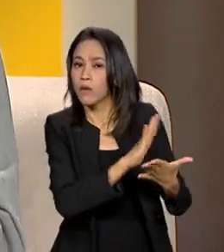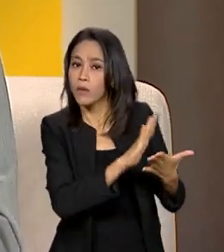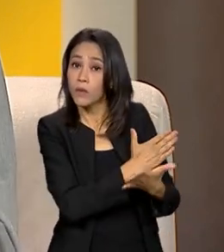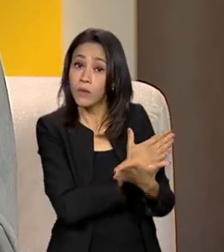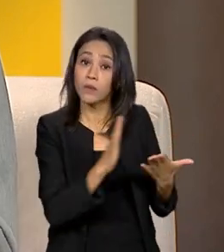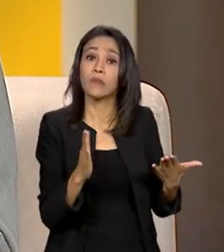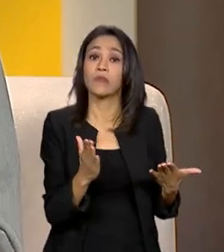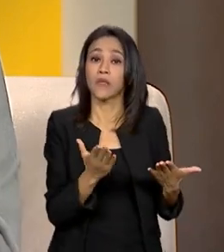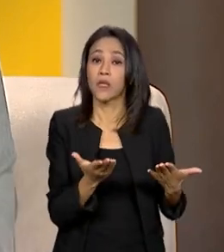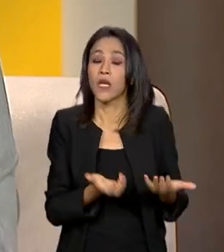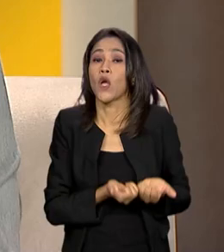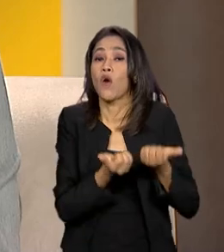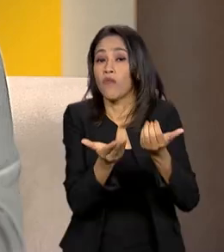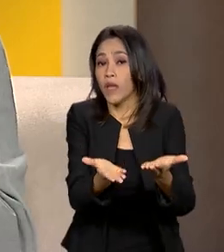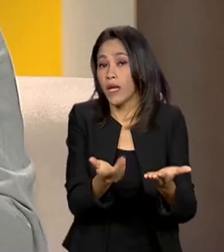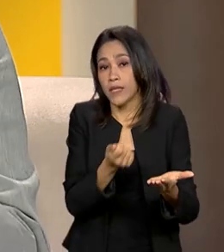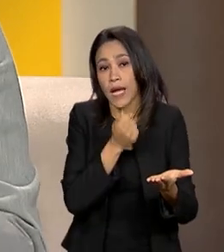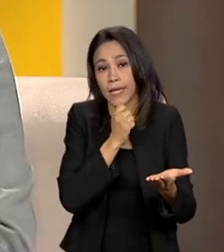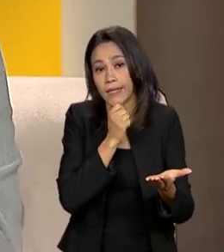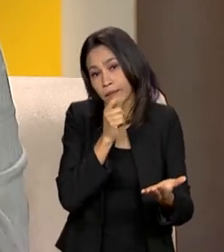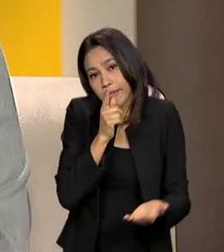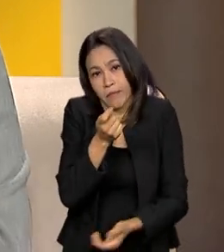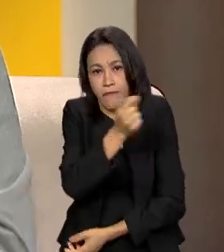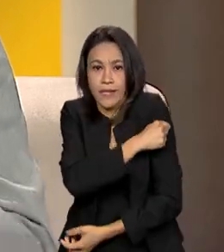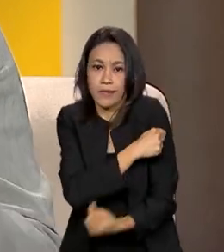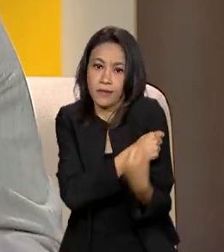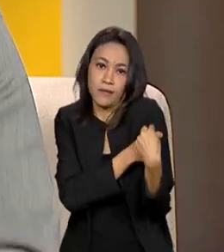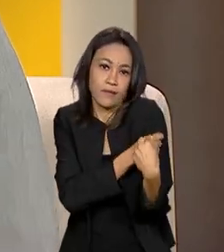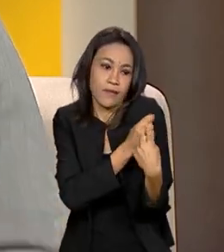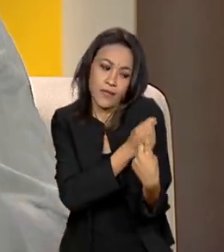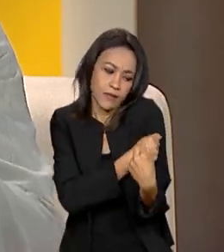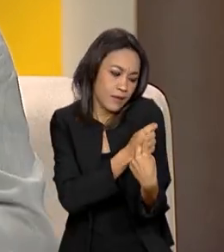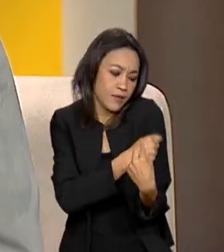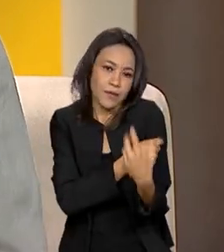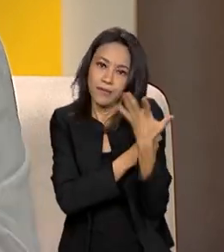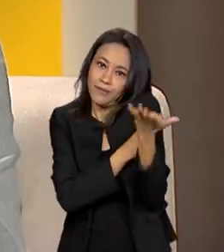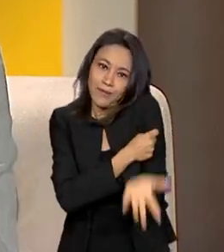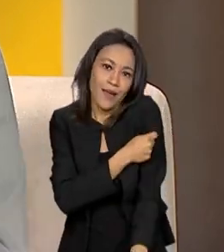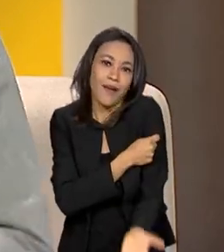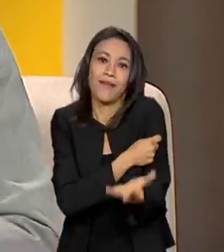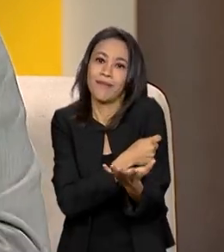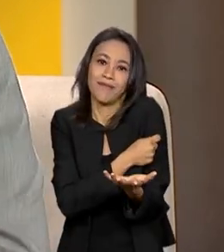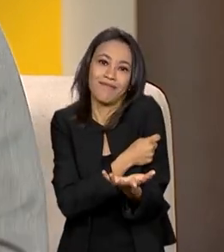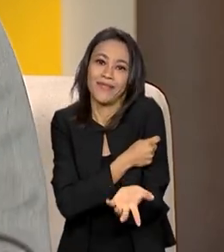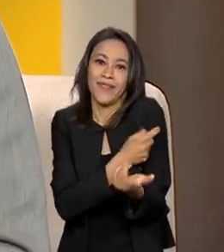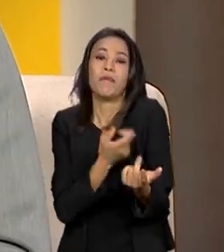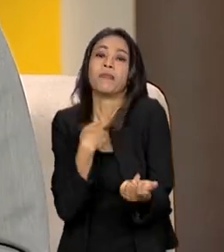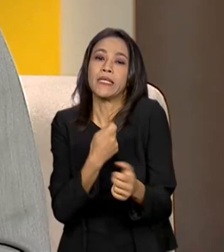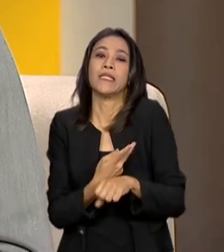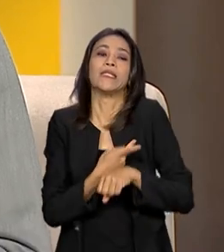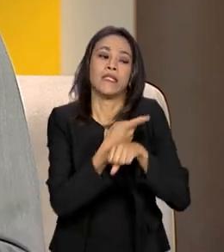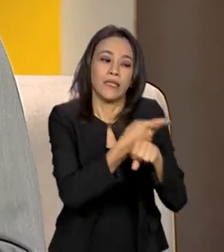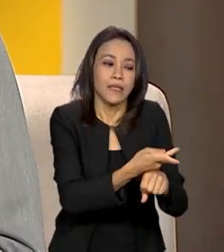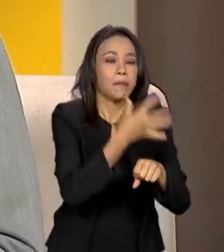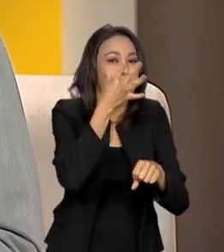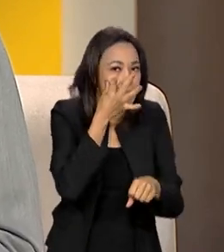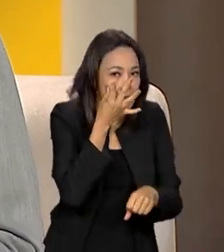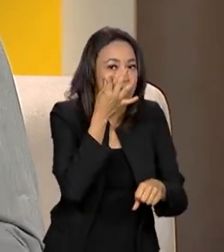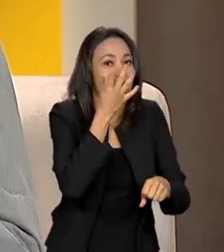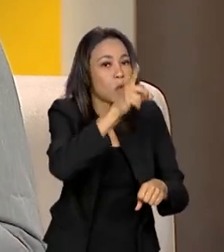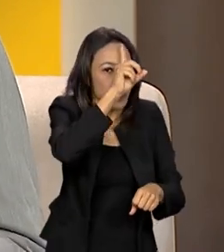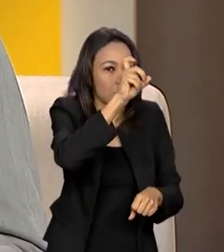são passíveis de digitalização, como por exemplo a vacinação. Você tem que ir lá, num posto, receber a vacina. Agora, da parte